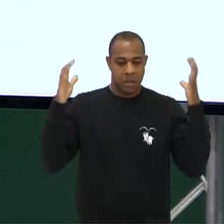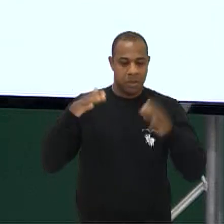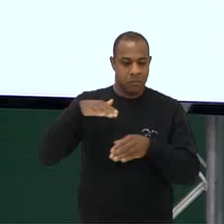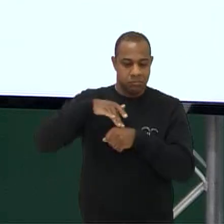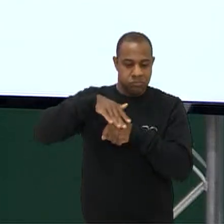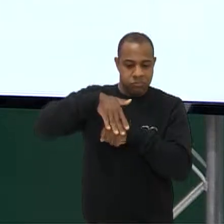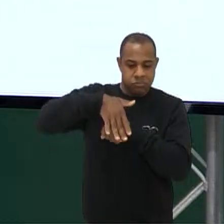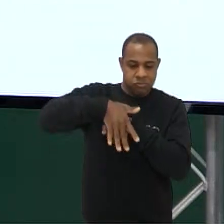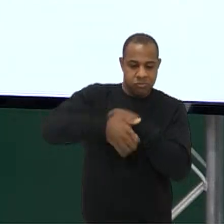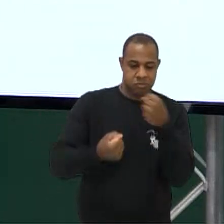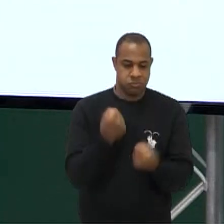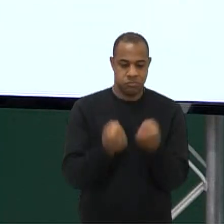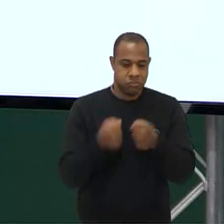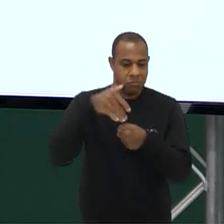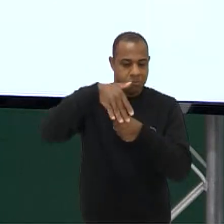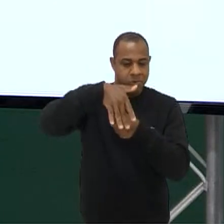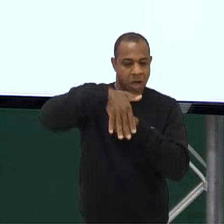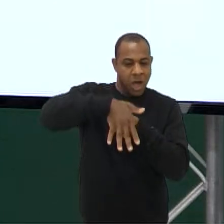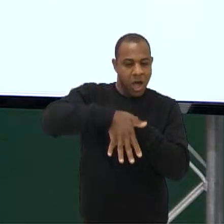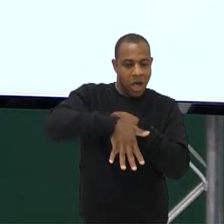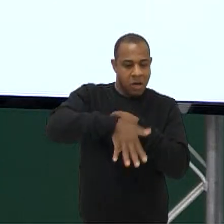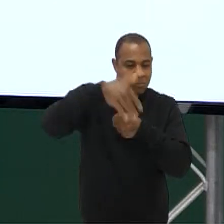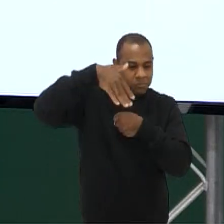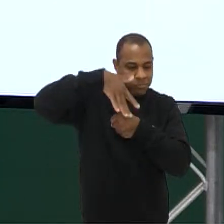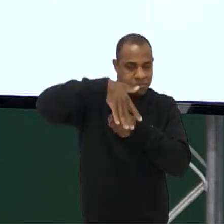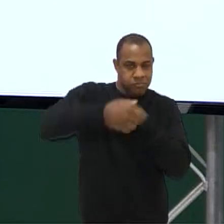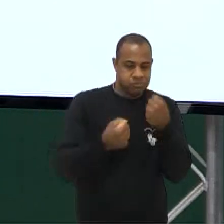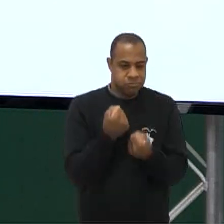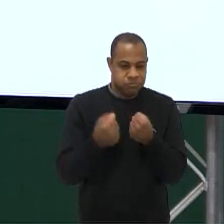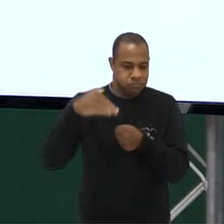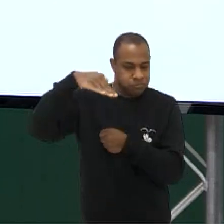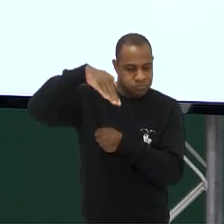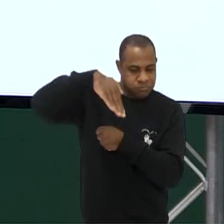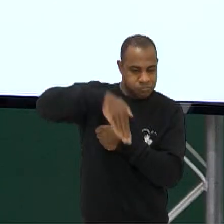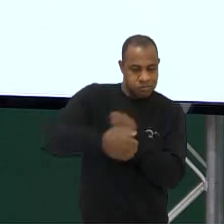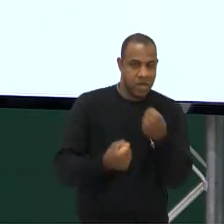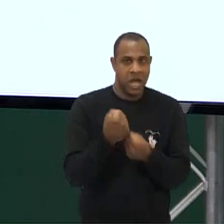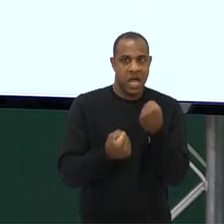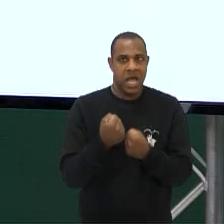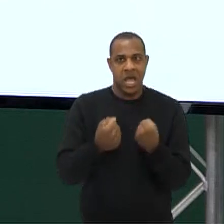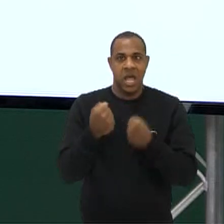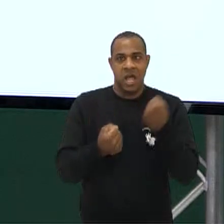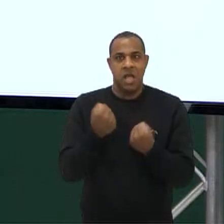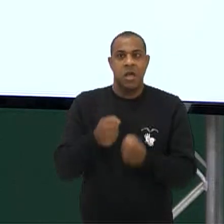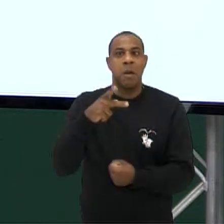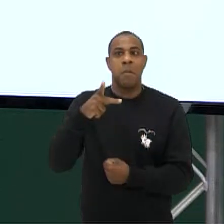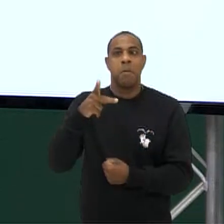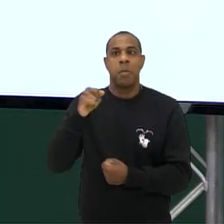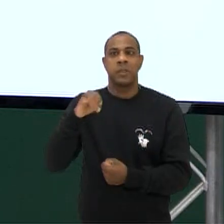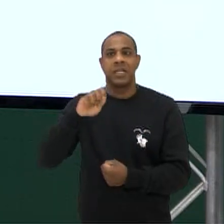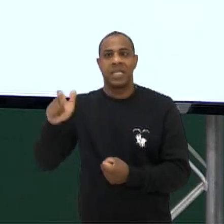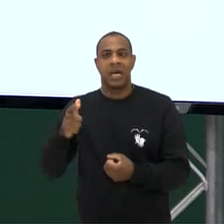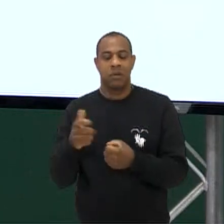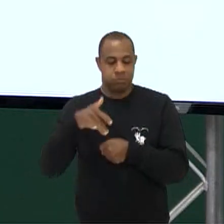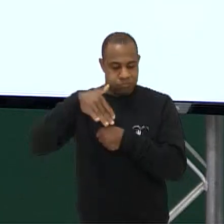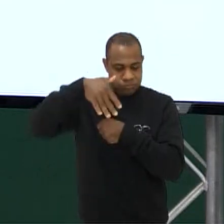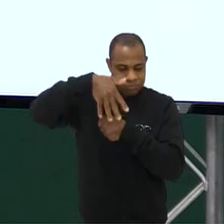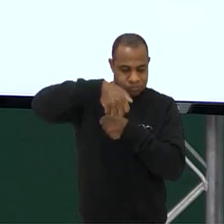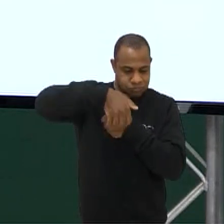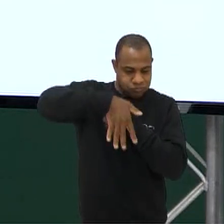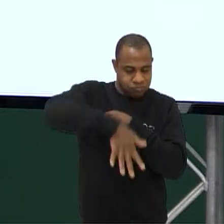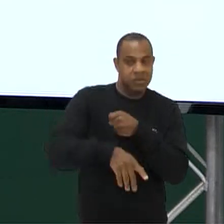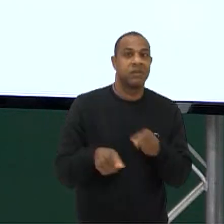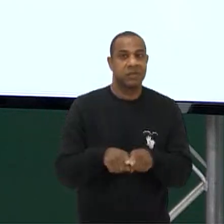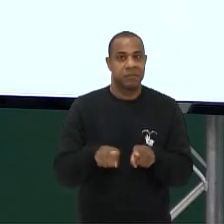Paranaguá sempre Serra do Mar Então nós temos ali Caminhão descendo Você tem energia potencial dele Com mais cinética E ao longo do seu percurso Essa energia é